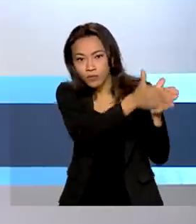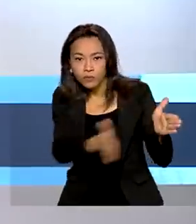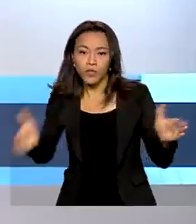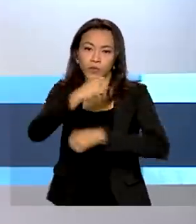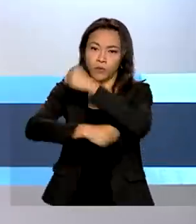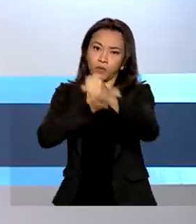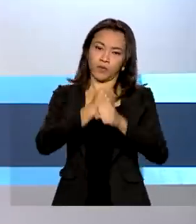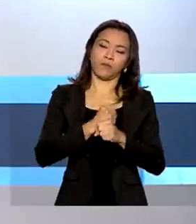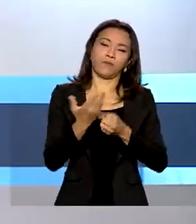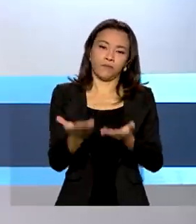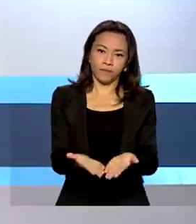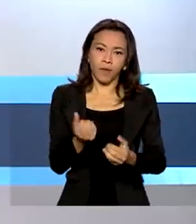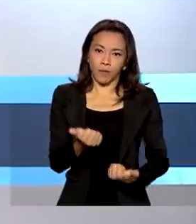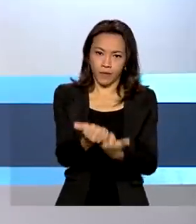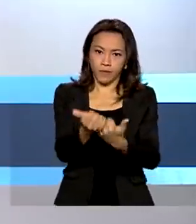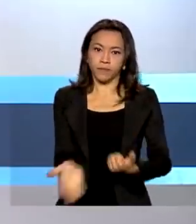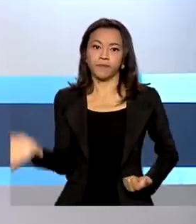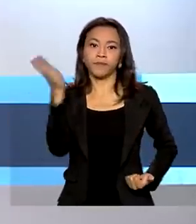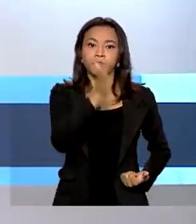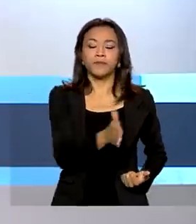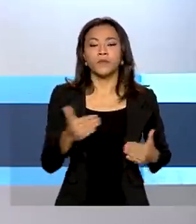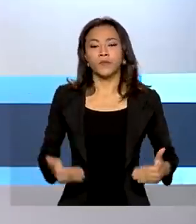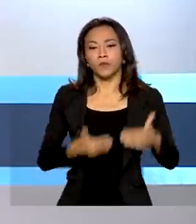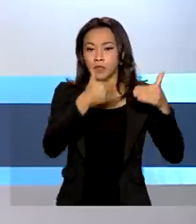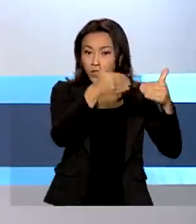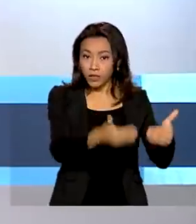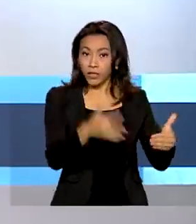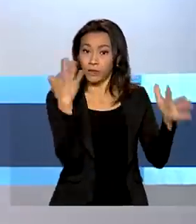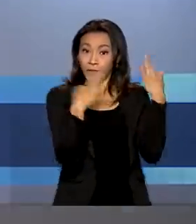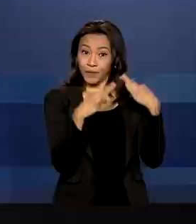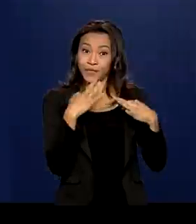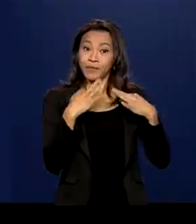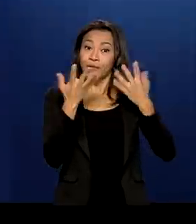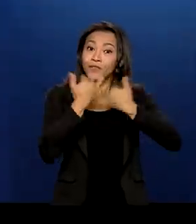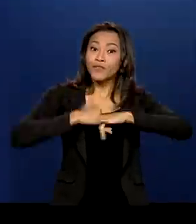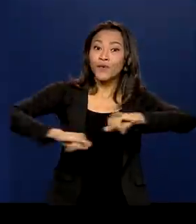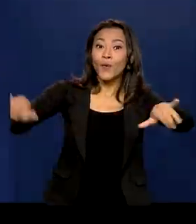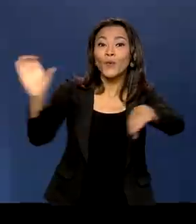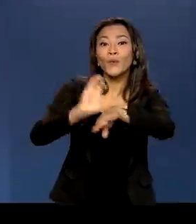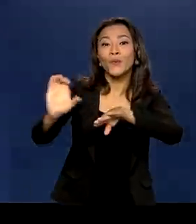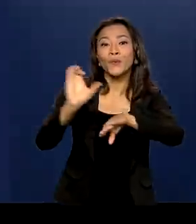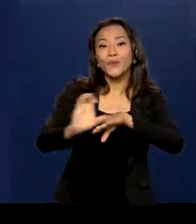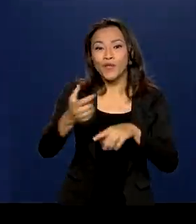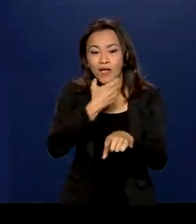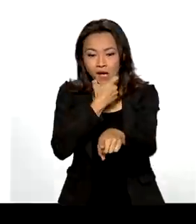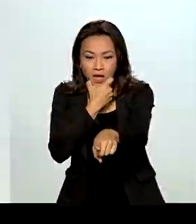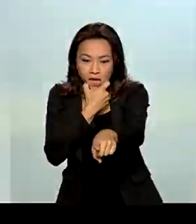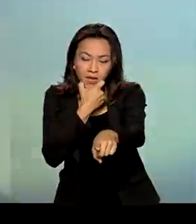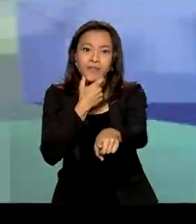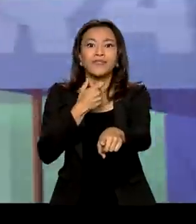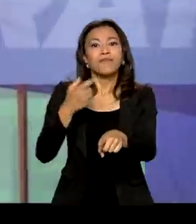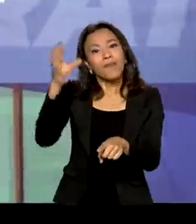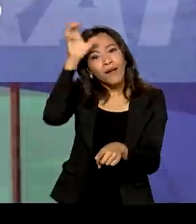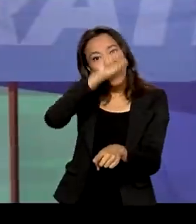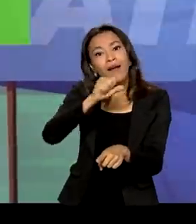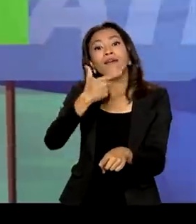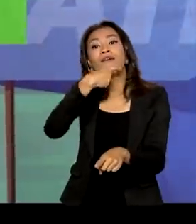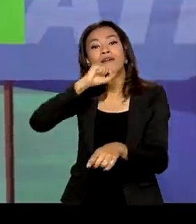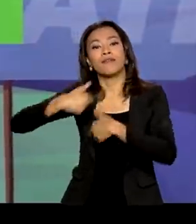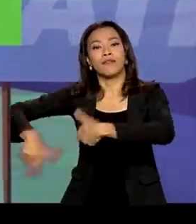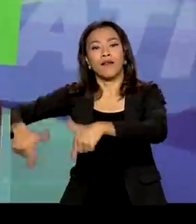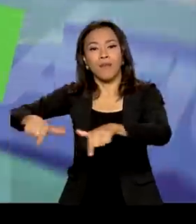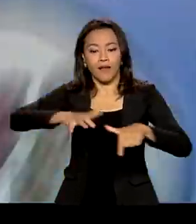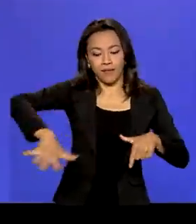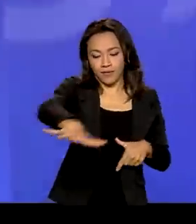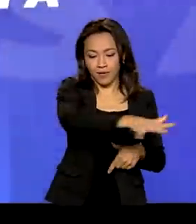O Ministério do Turismo lançou um curso online de inglês com noções básicas da língua para pessoas que trabalham